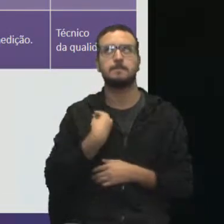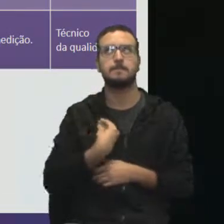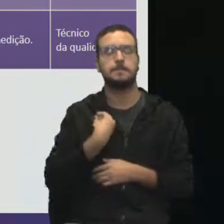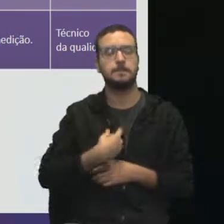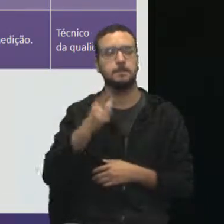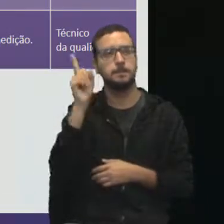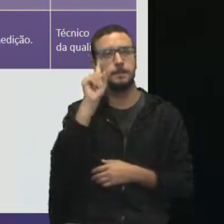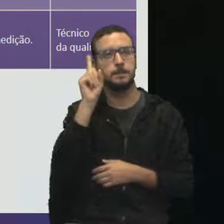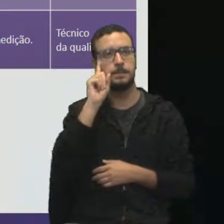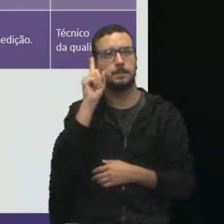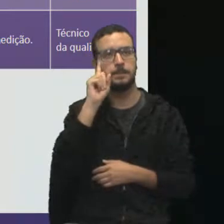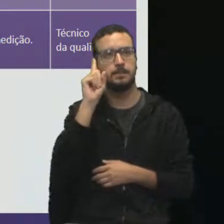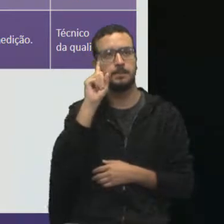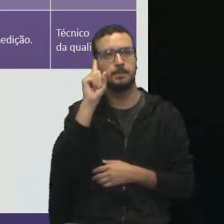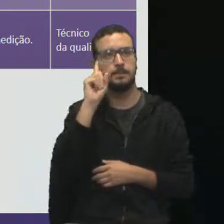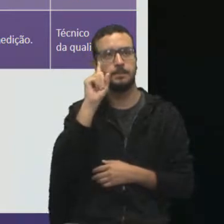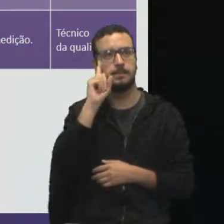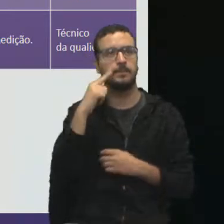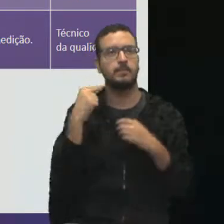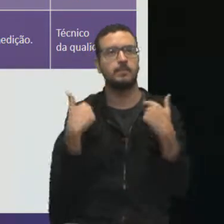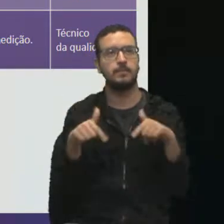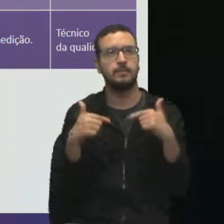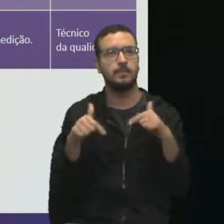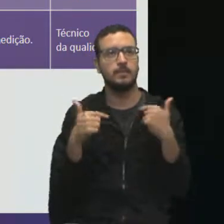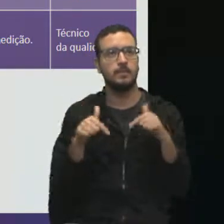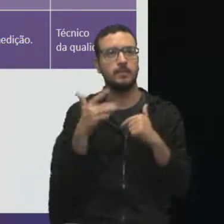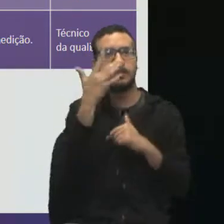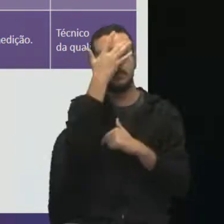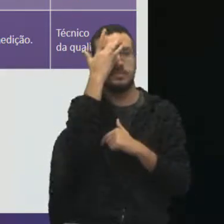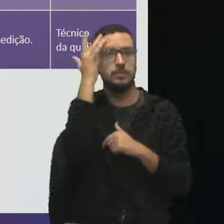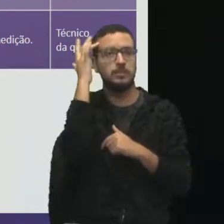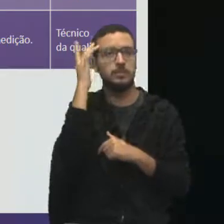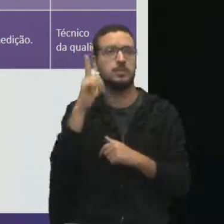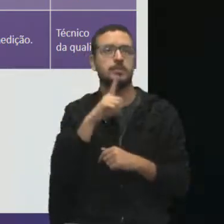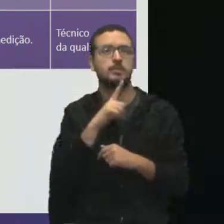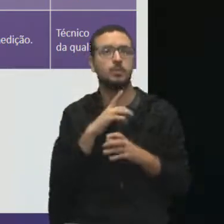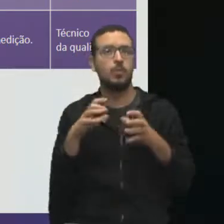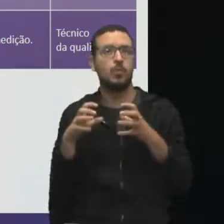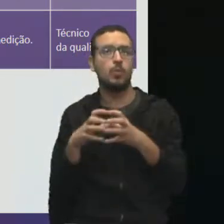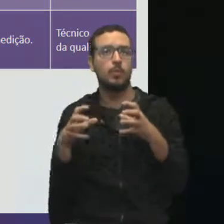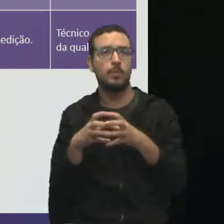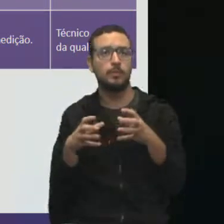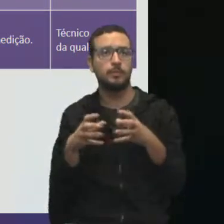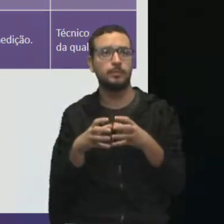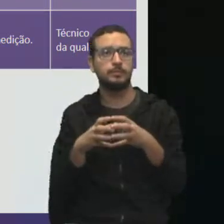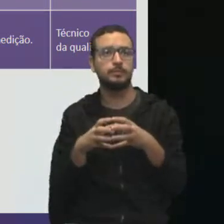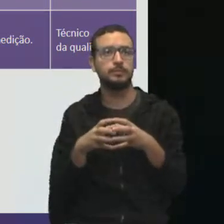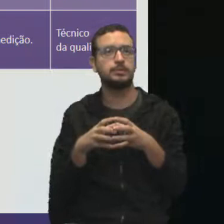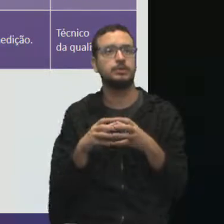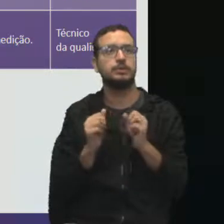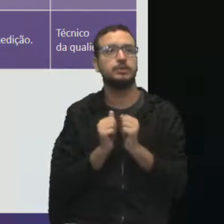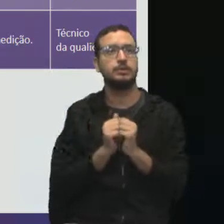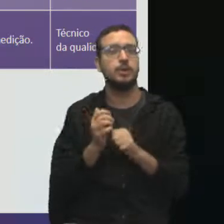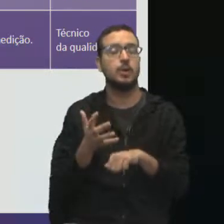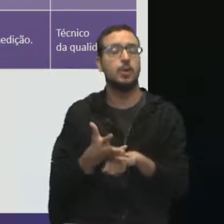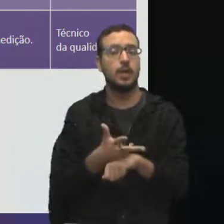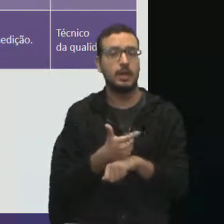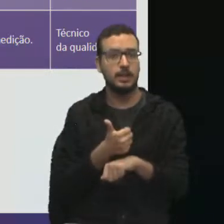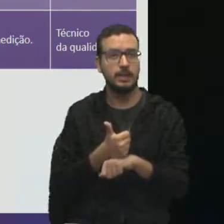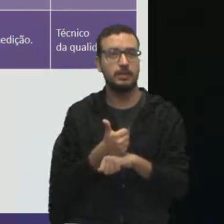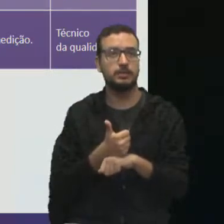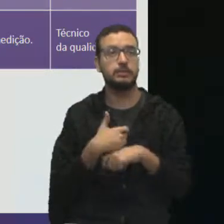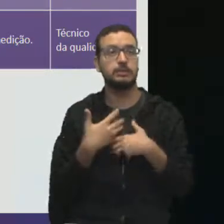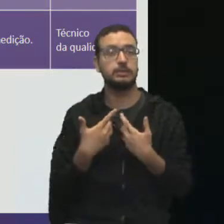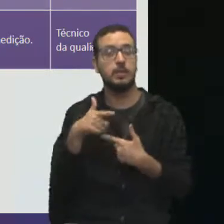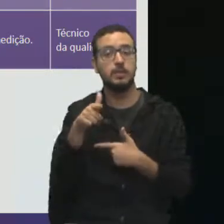como meu gestor de projetos, está trabalhando com o pessoal do nosso time que trabalha com qualidade. E vocês estão